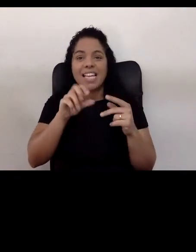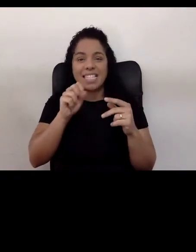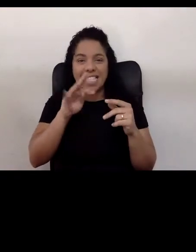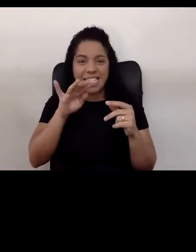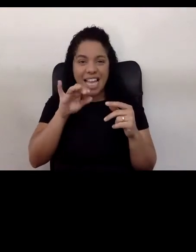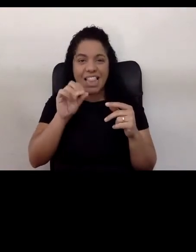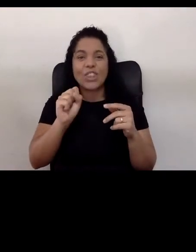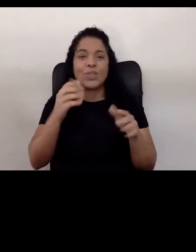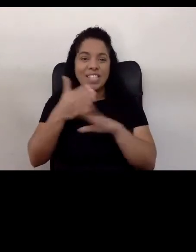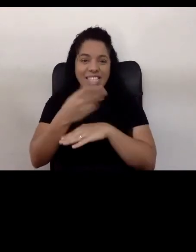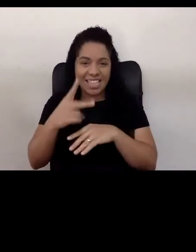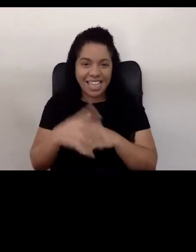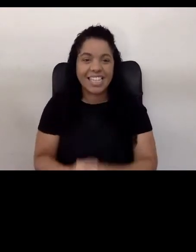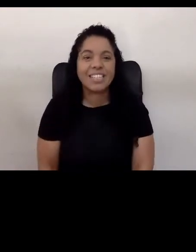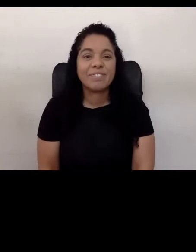para a gente.